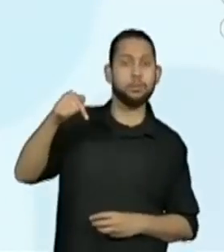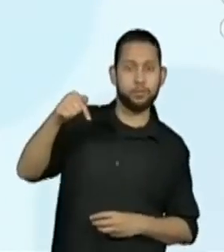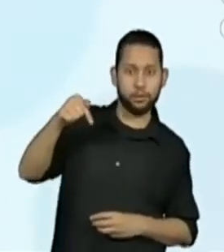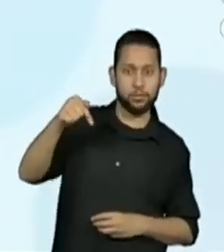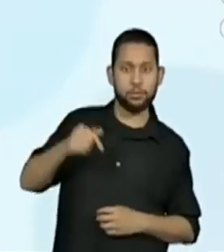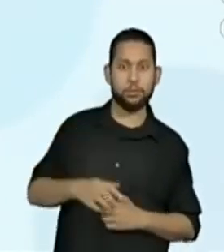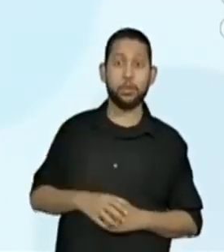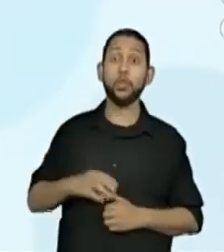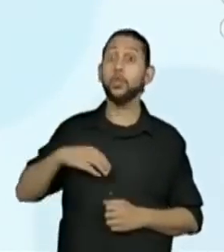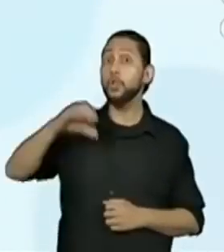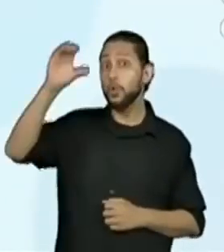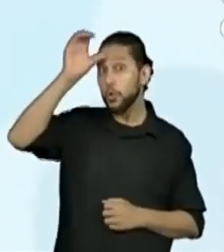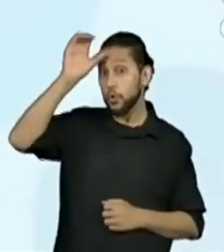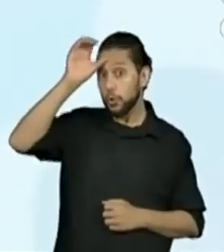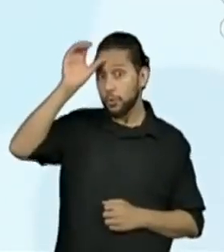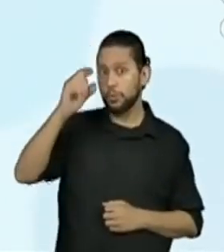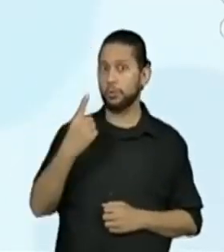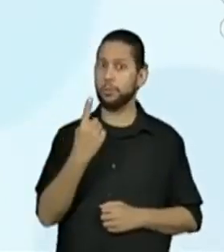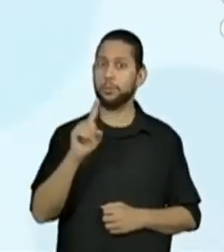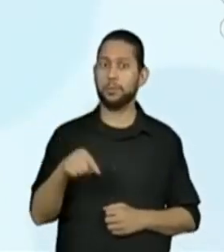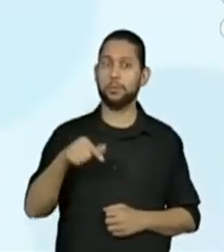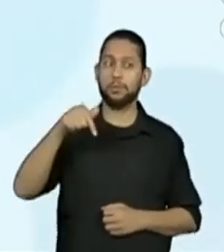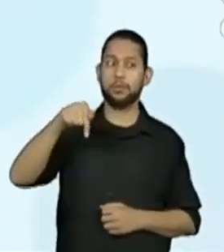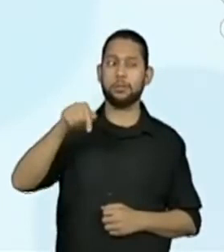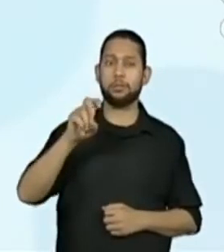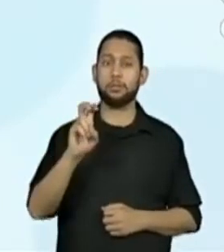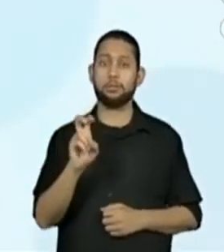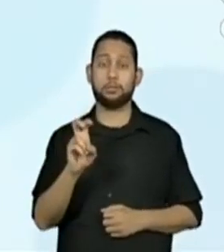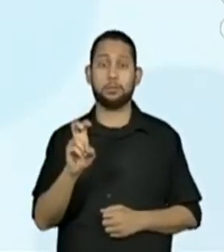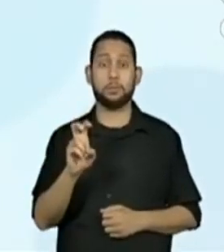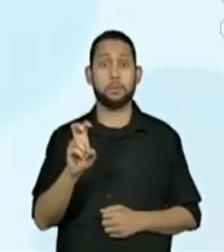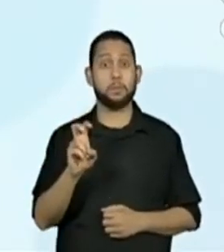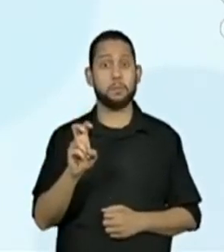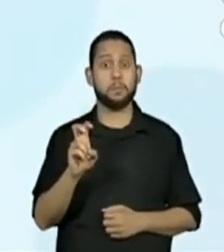Meu tio tem 1,75.